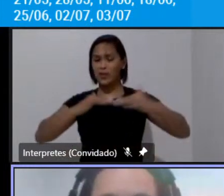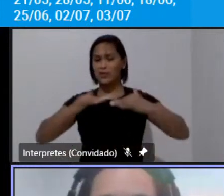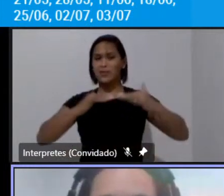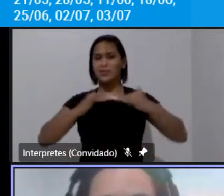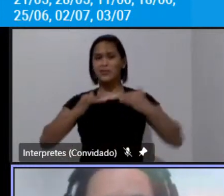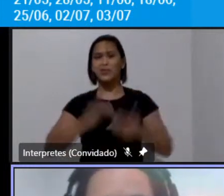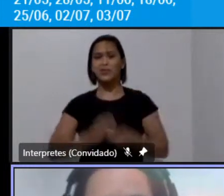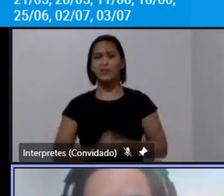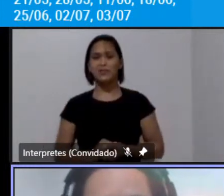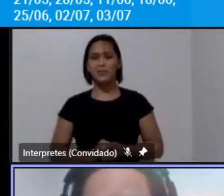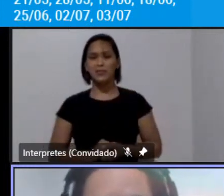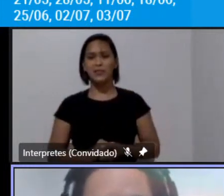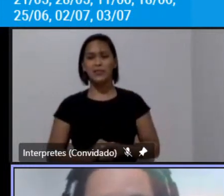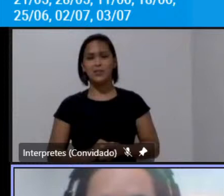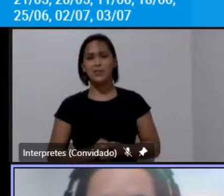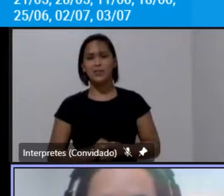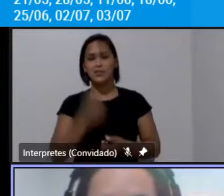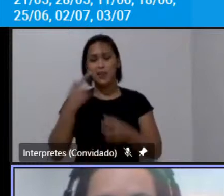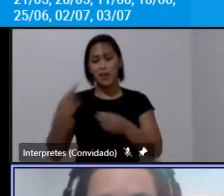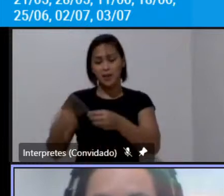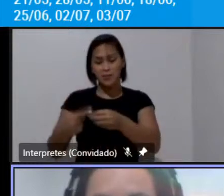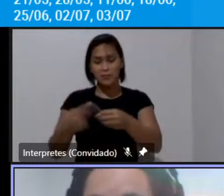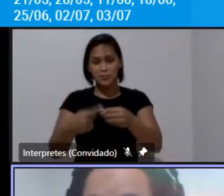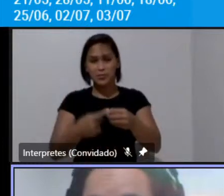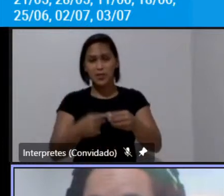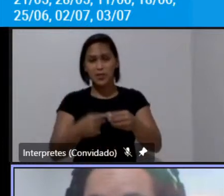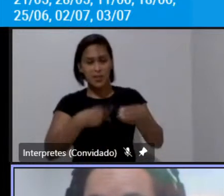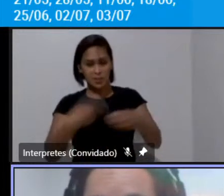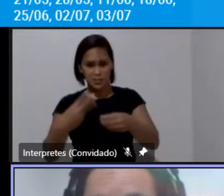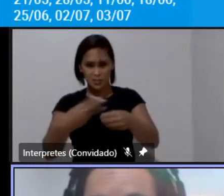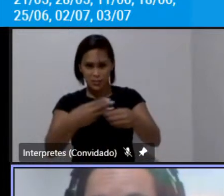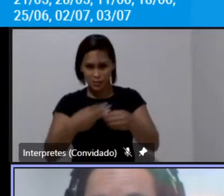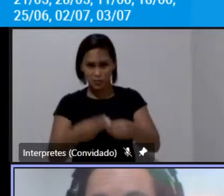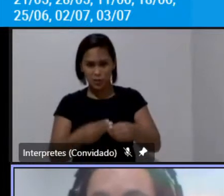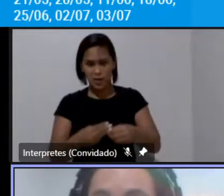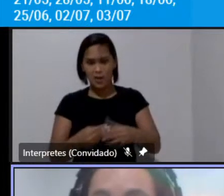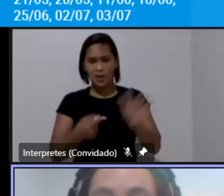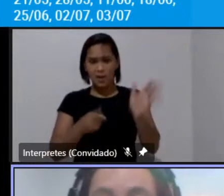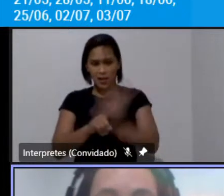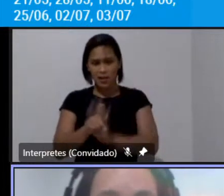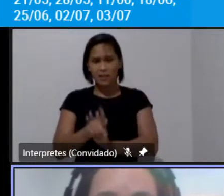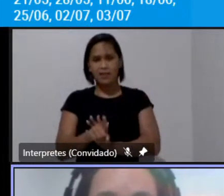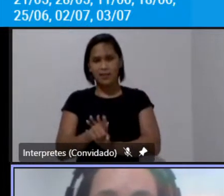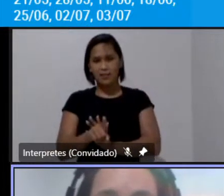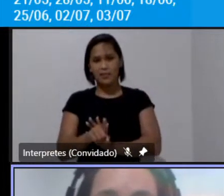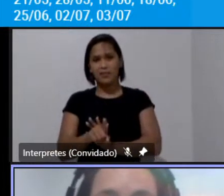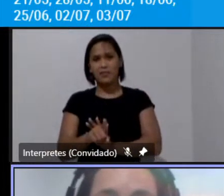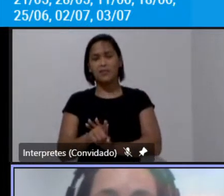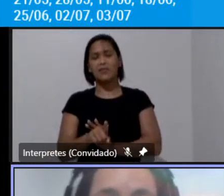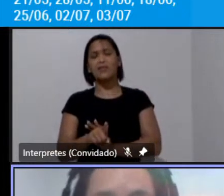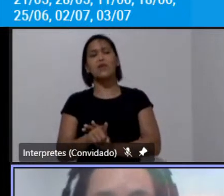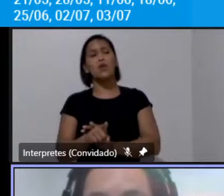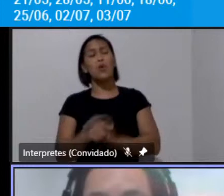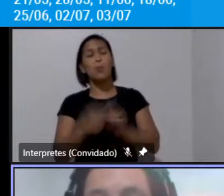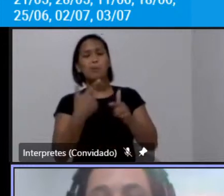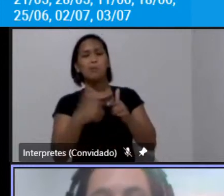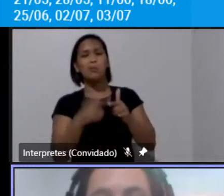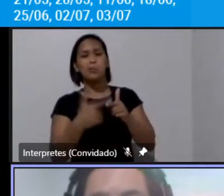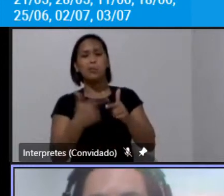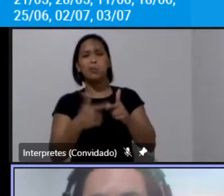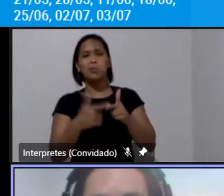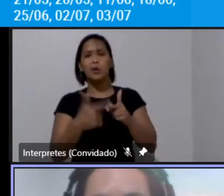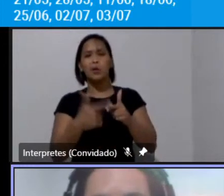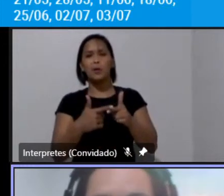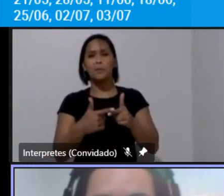das regiões metropolitanas em que esses municípios estivessem inseridos o grande problema é que essa política embora